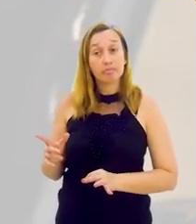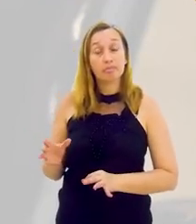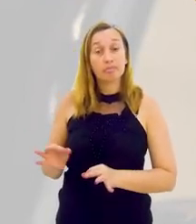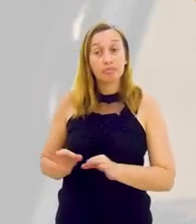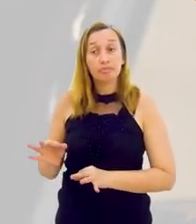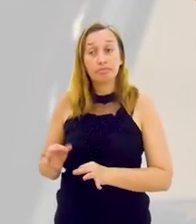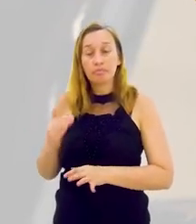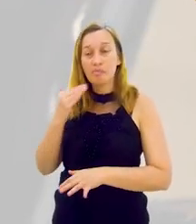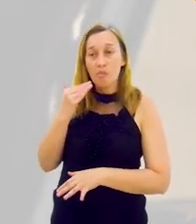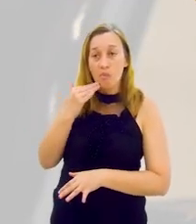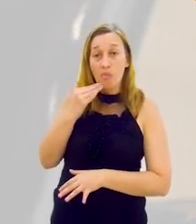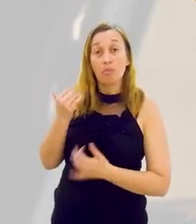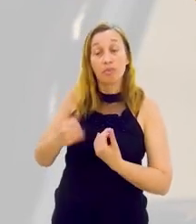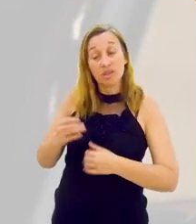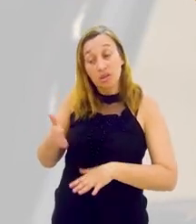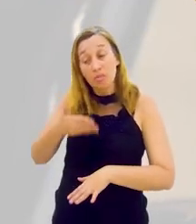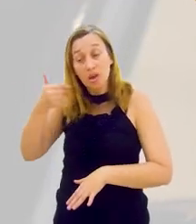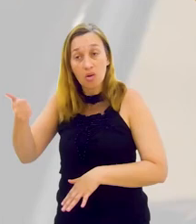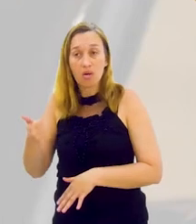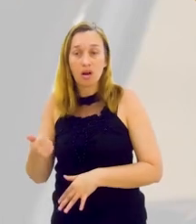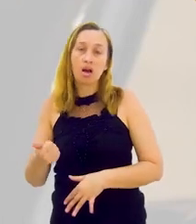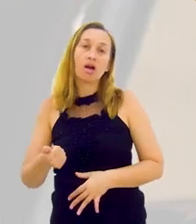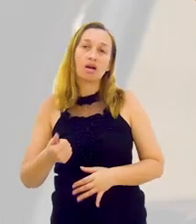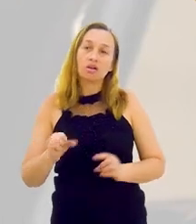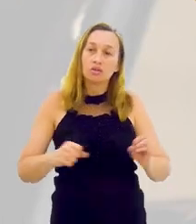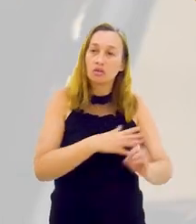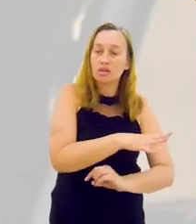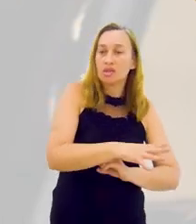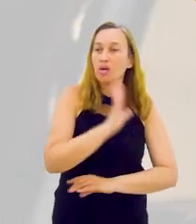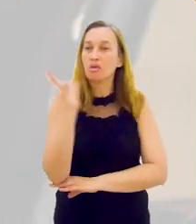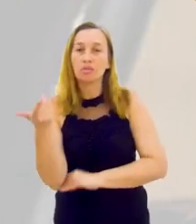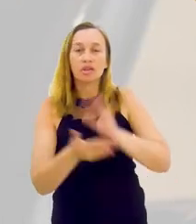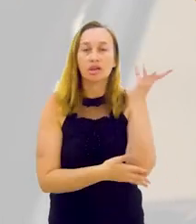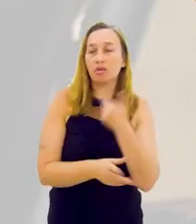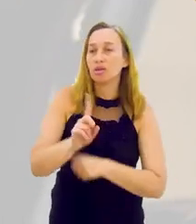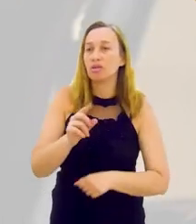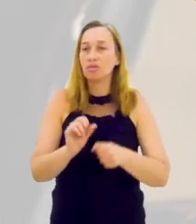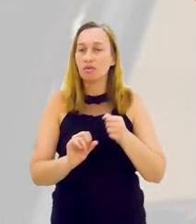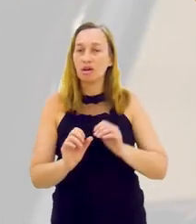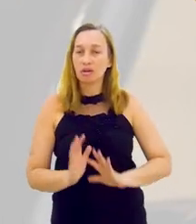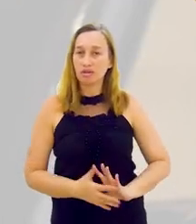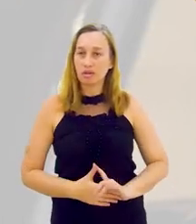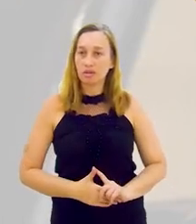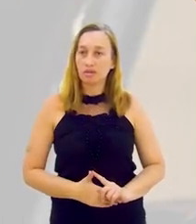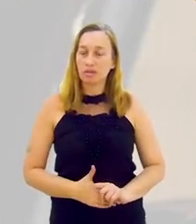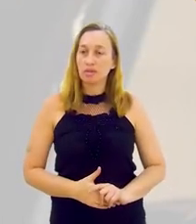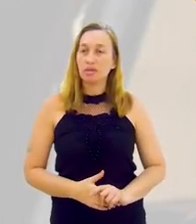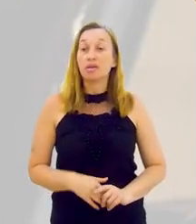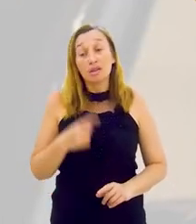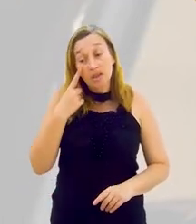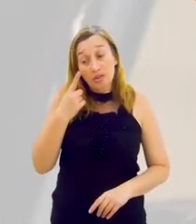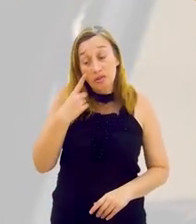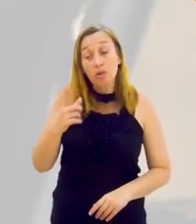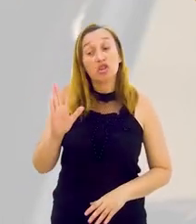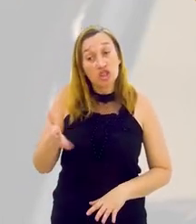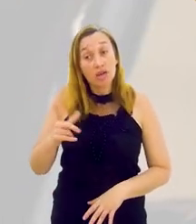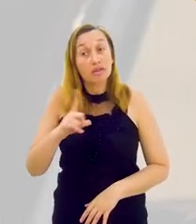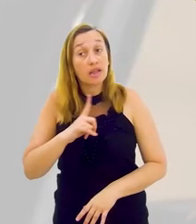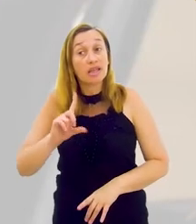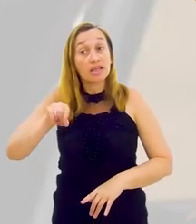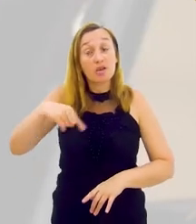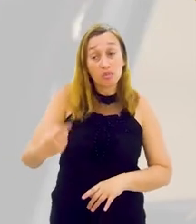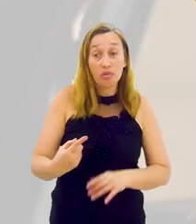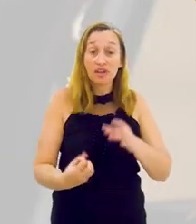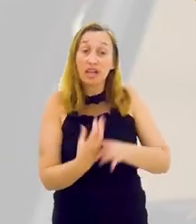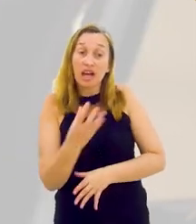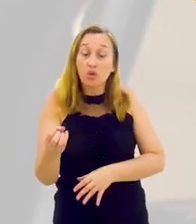existe, porque tem várias iniciativas que existem, fragmentadas. Tem iniciativas de lei na área econômica, social e ambiental que não se fala. gente,